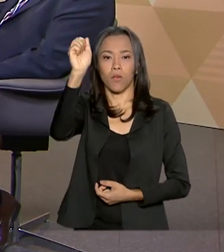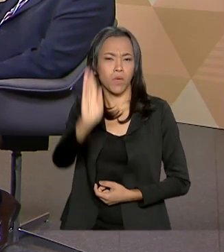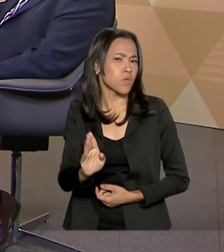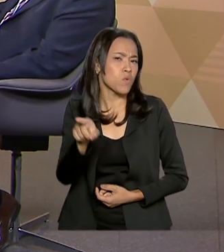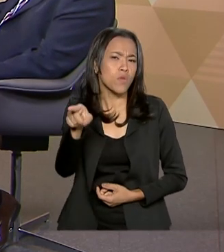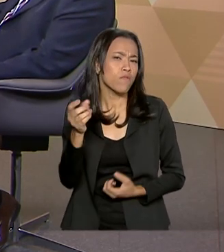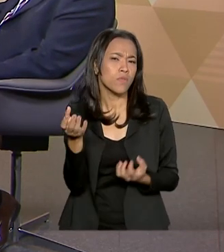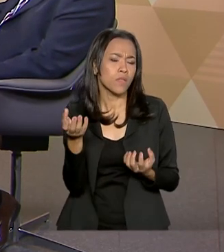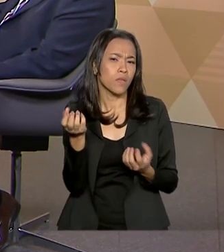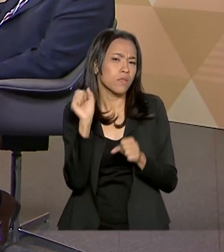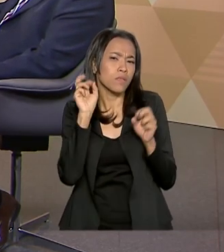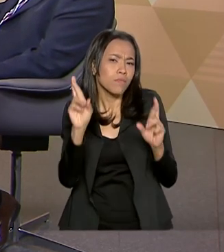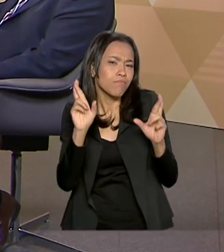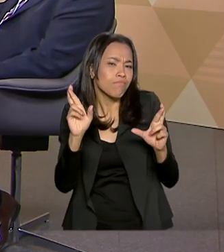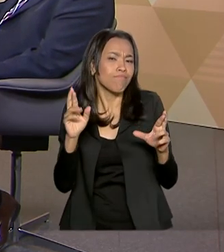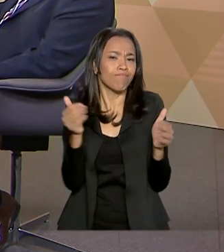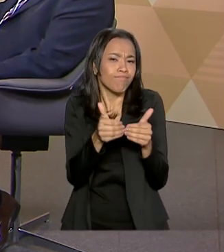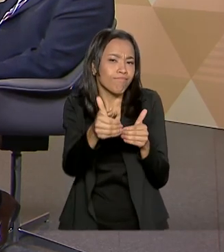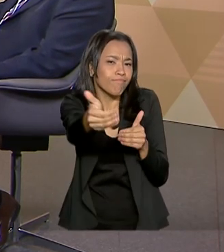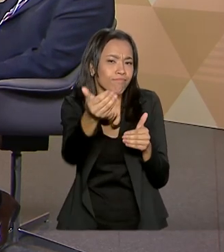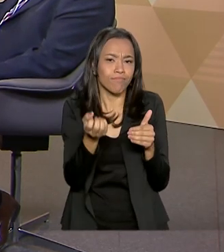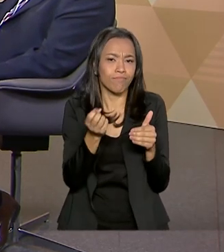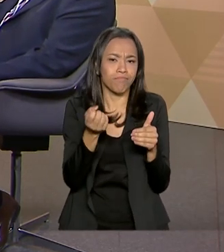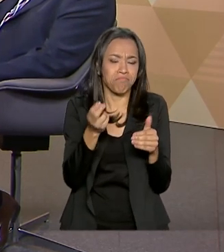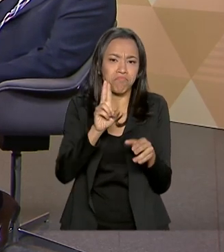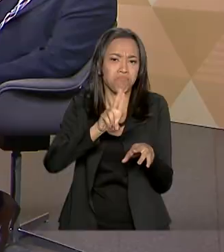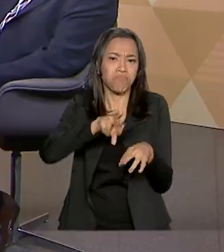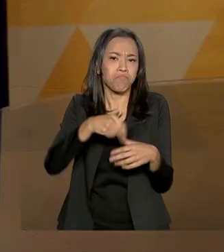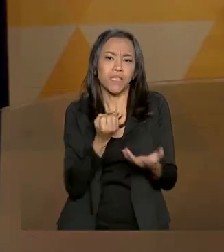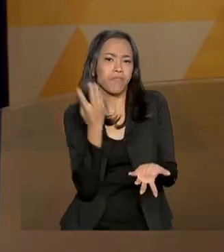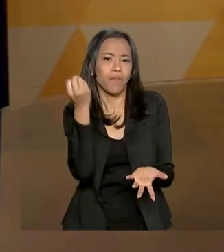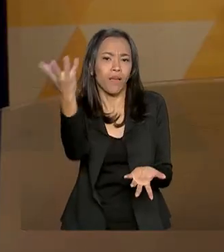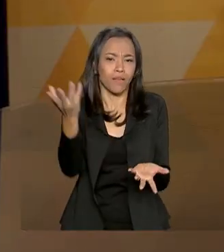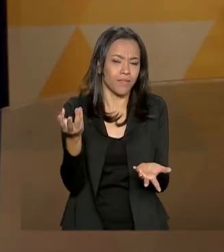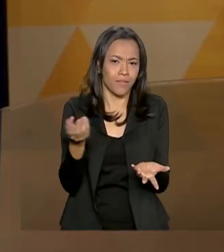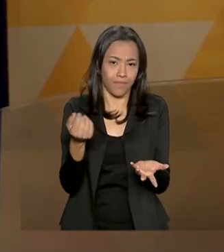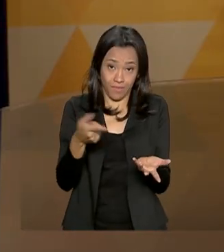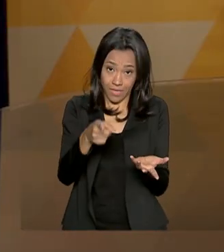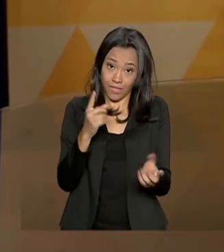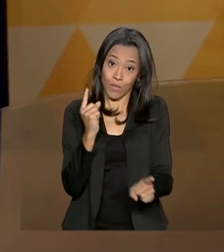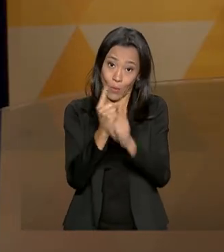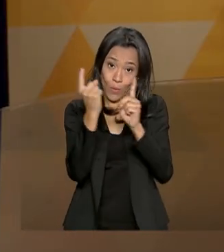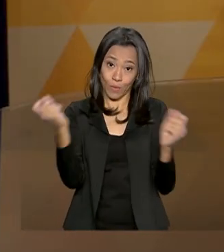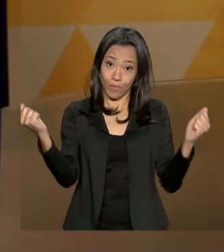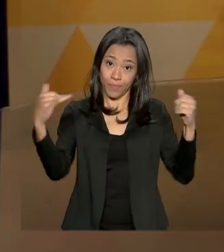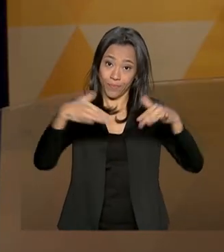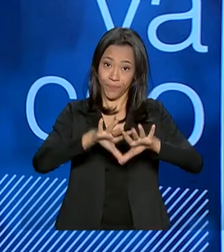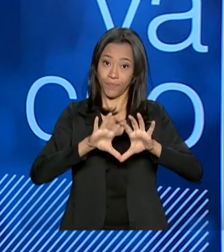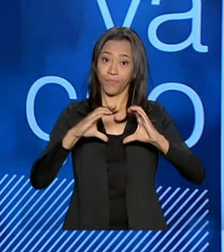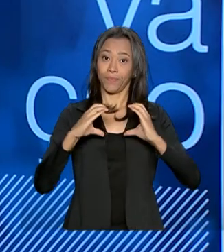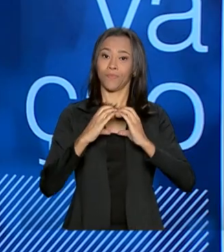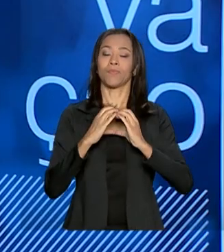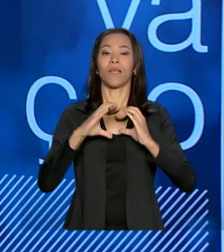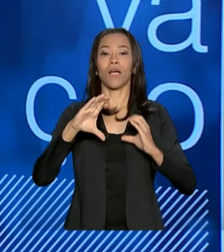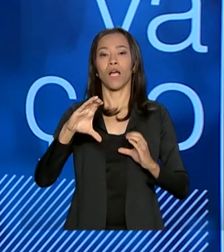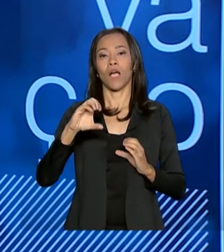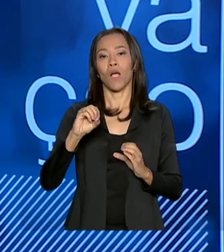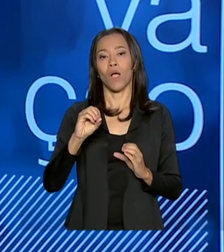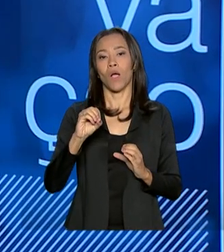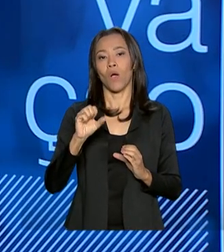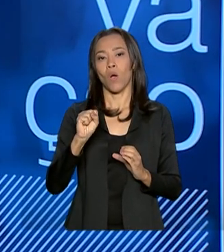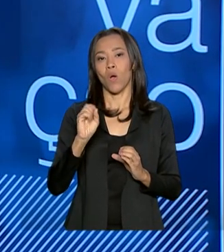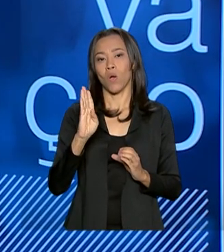relação a essa viagem e a participação na quinta edição da COSBAN, vice-presidente? Bem, boa noite, Paulo. Boa noite aos nossos